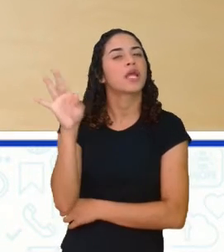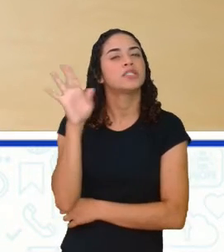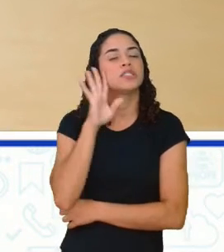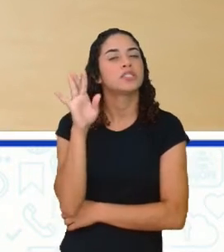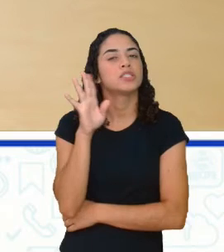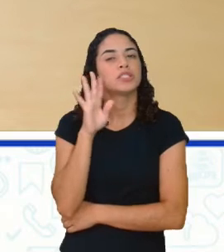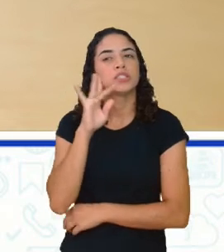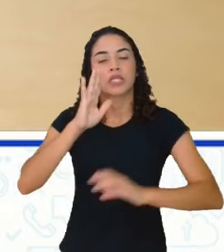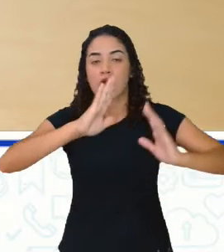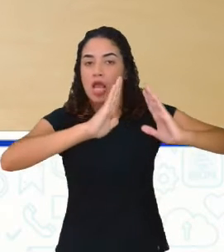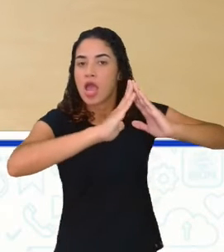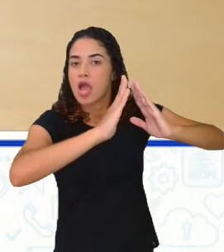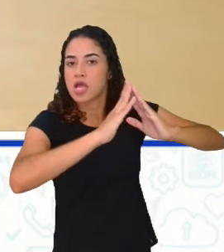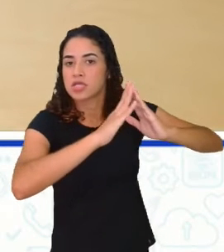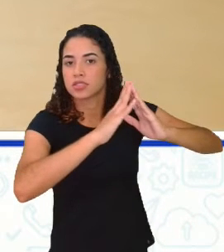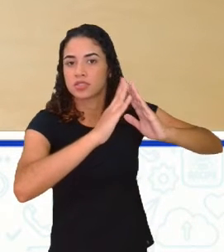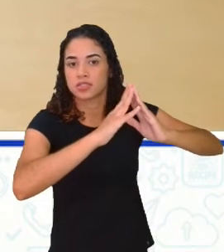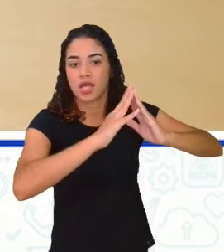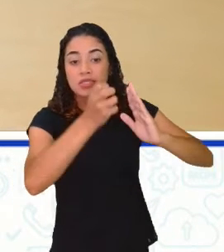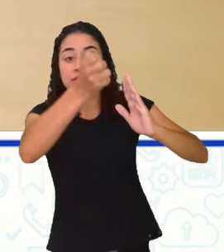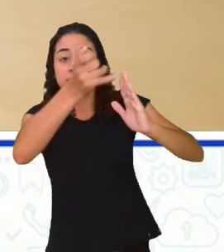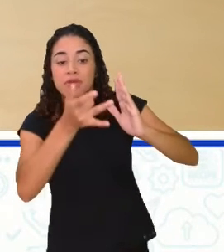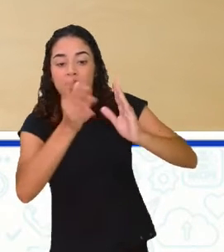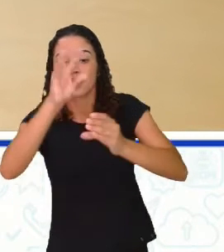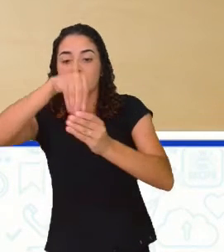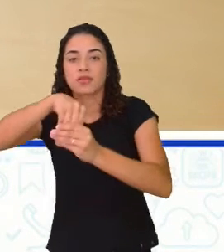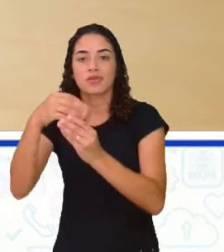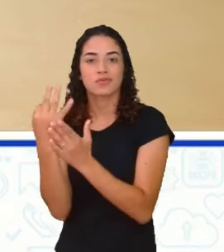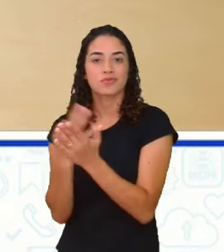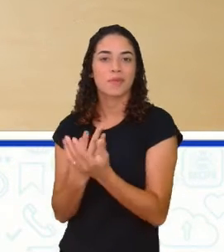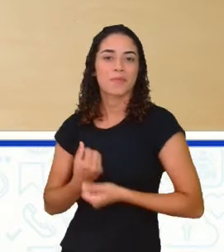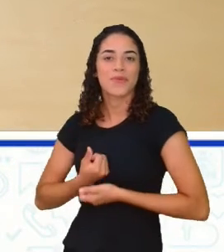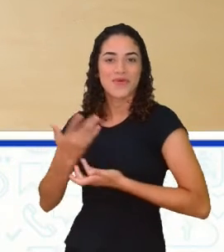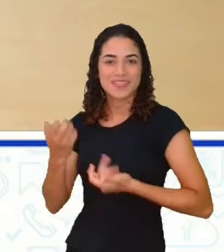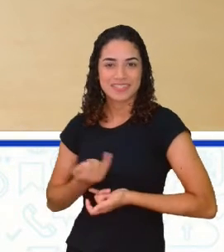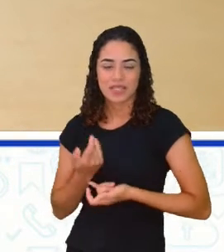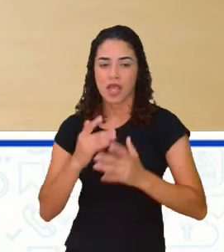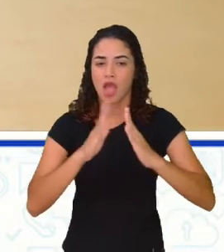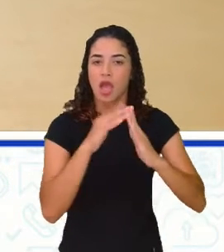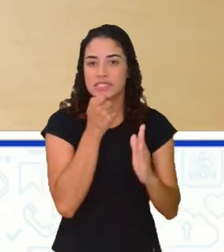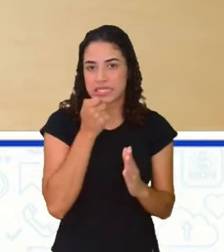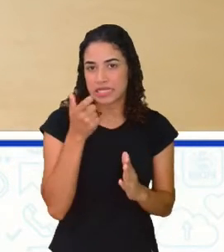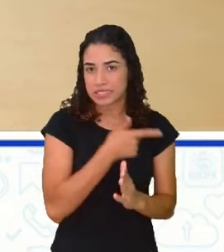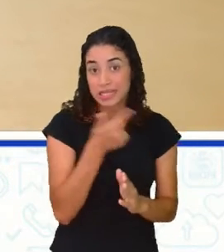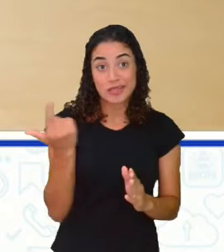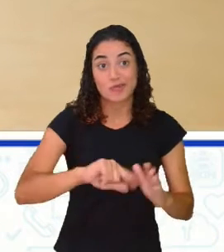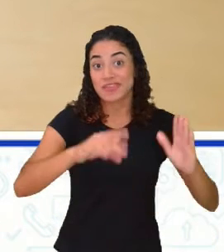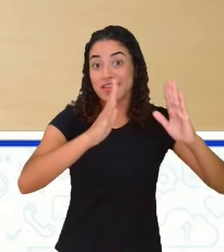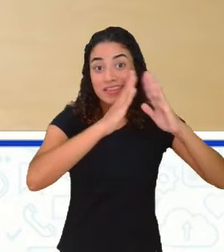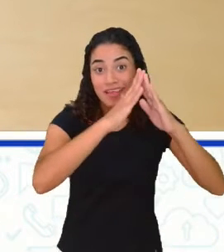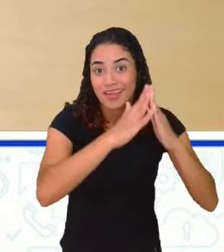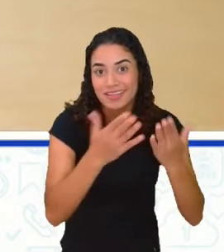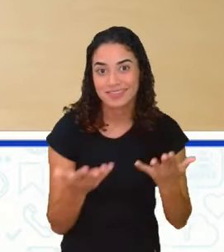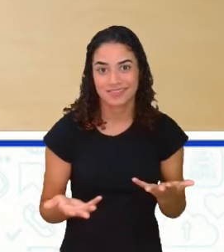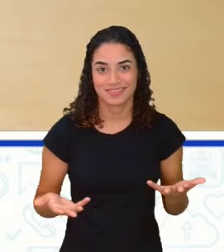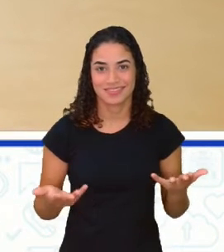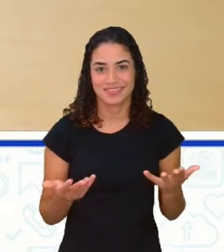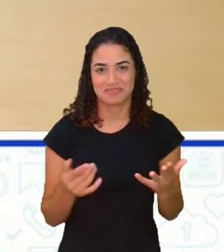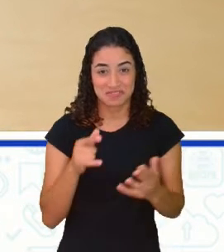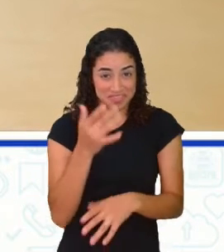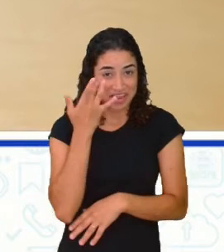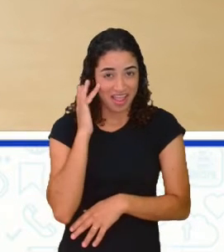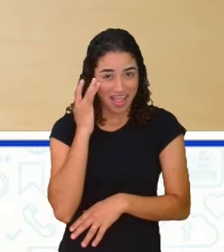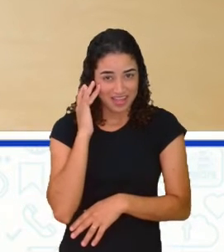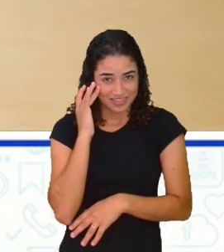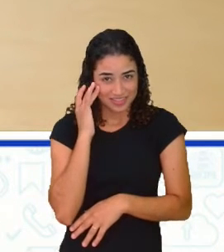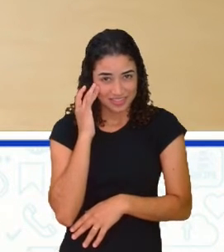imagina a casa descrita na poesia? Essa casa muito engraçada que nem teto tinha. E aí, vocês acham